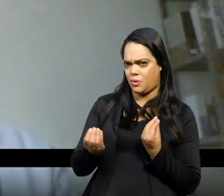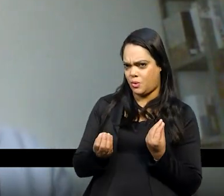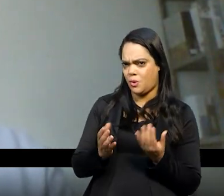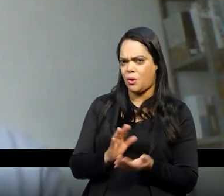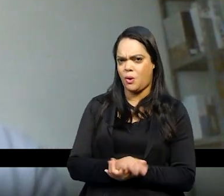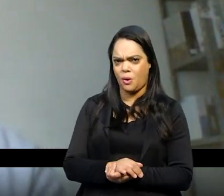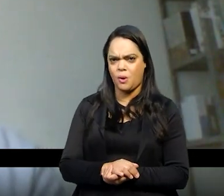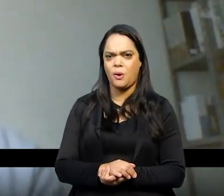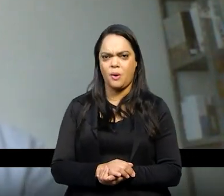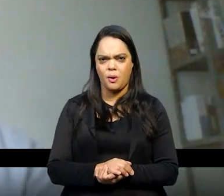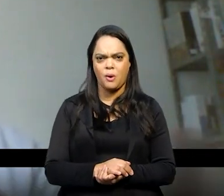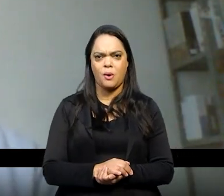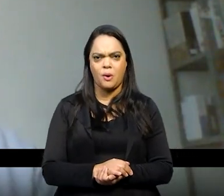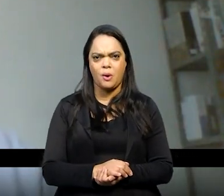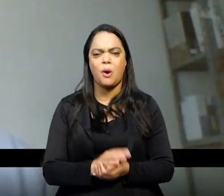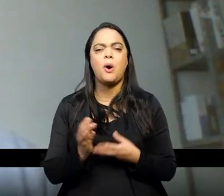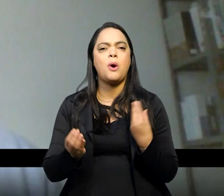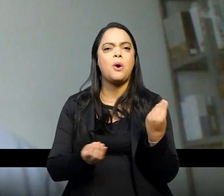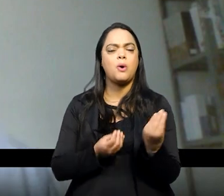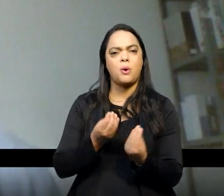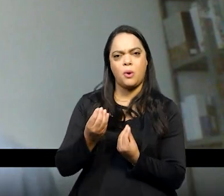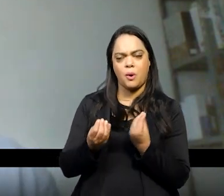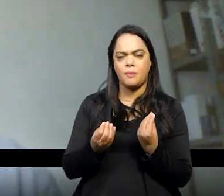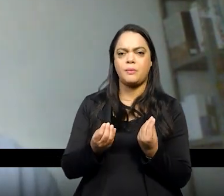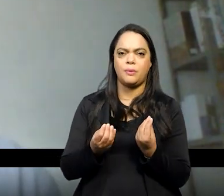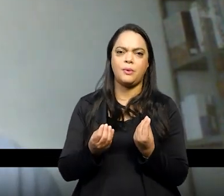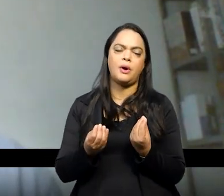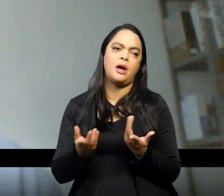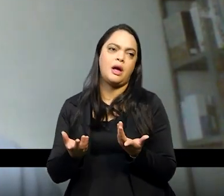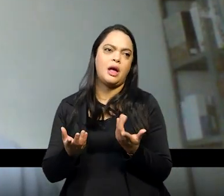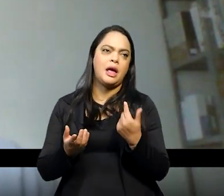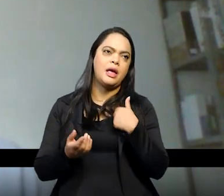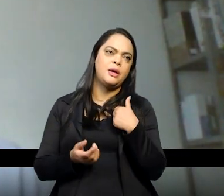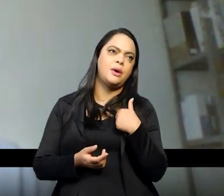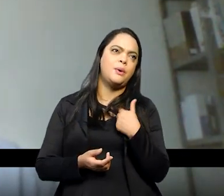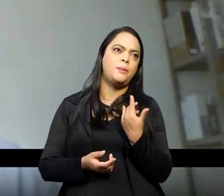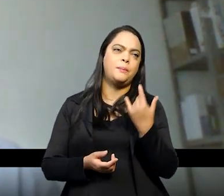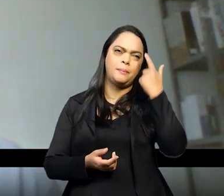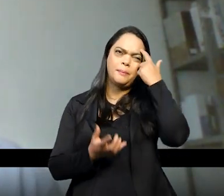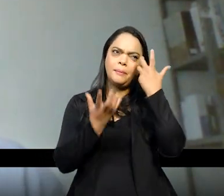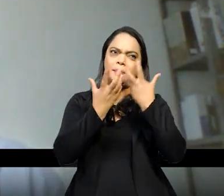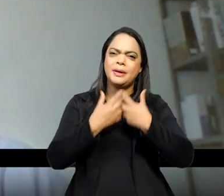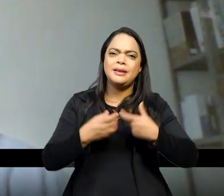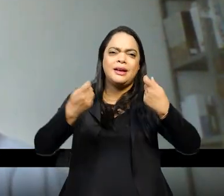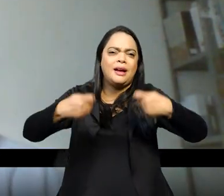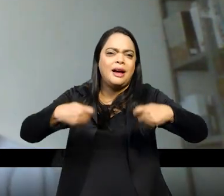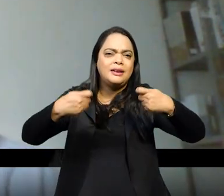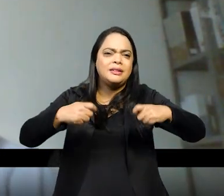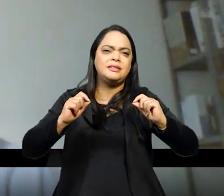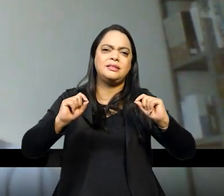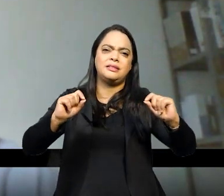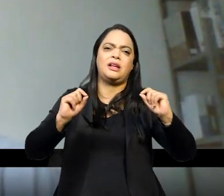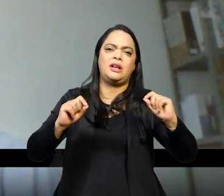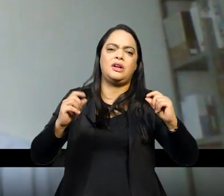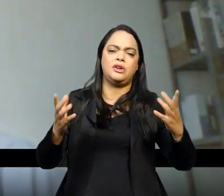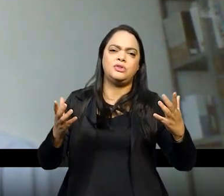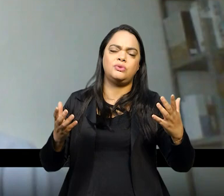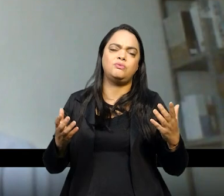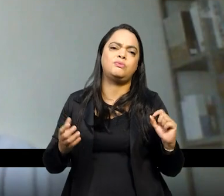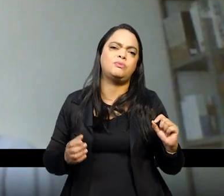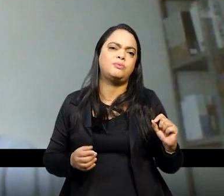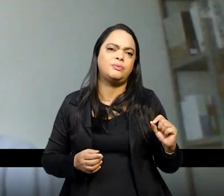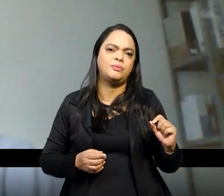se o senhor pudesse alongar um pouco mais sua fala levando em conta essa essa especificidade dos meninos